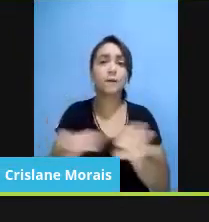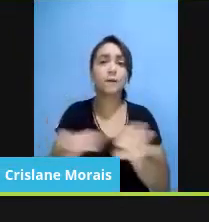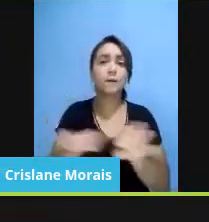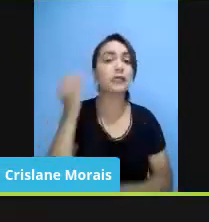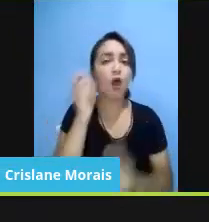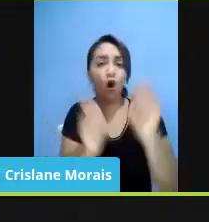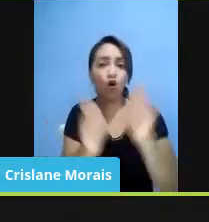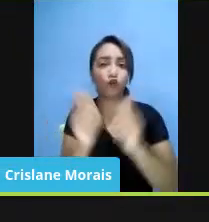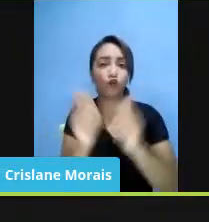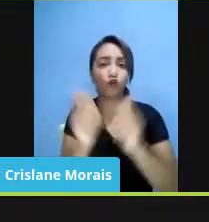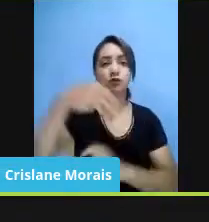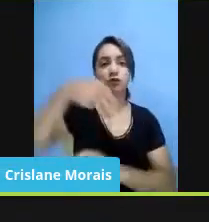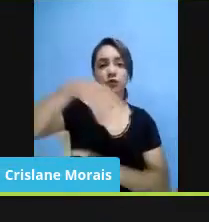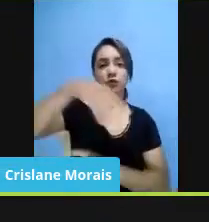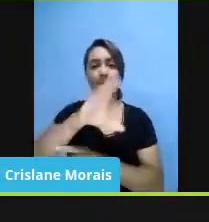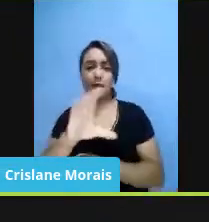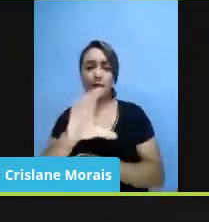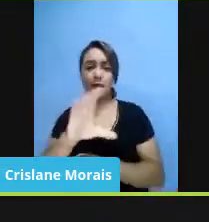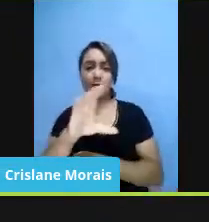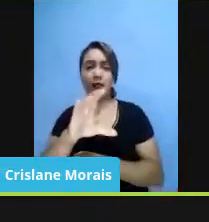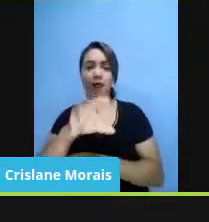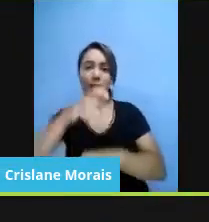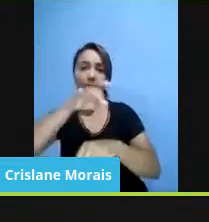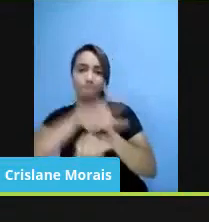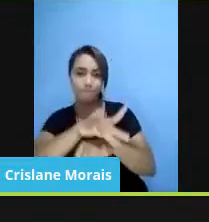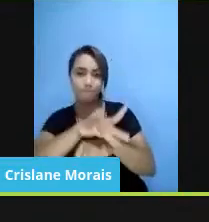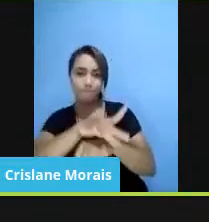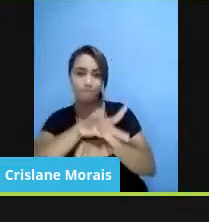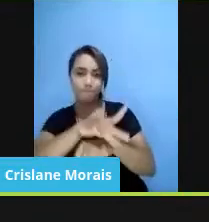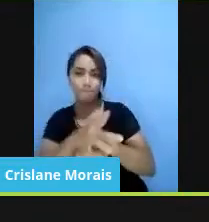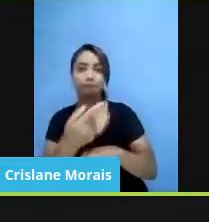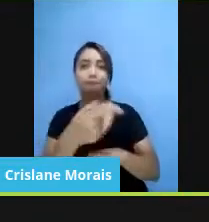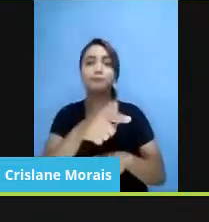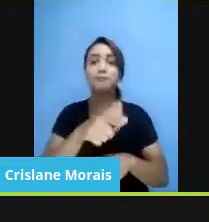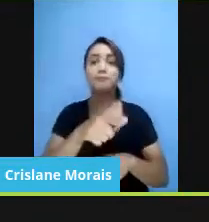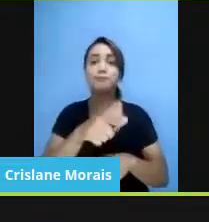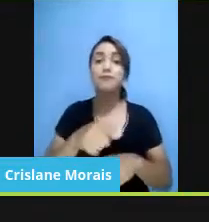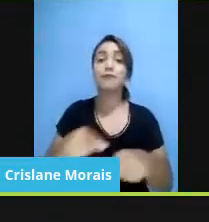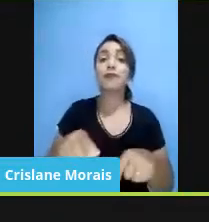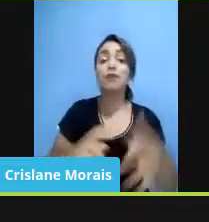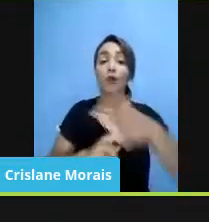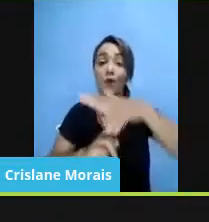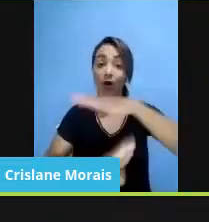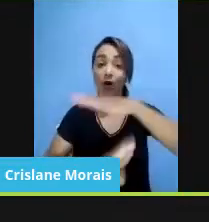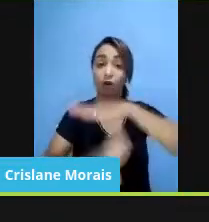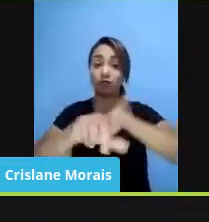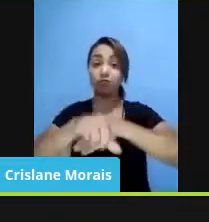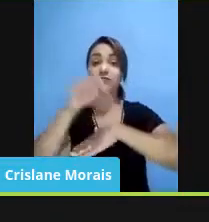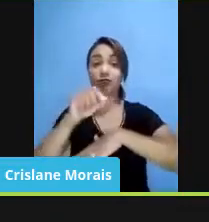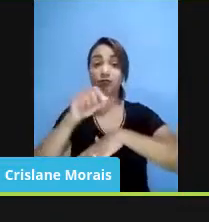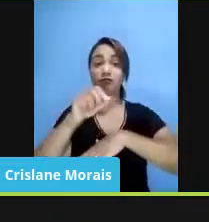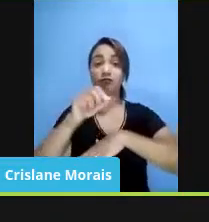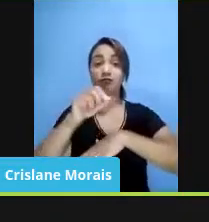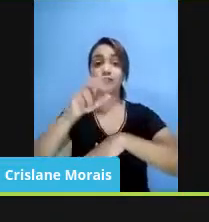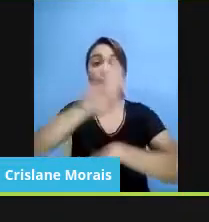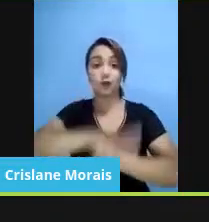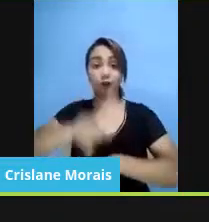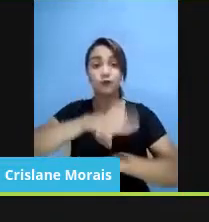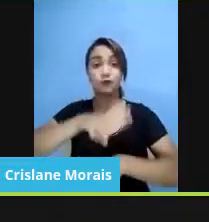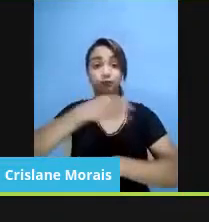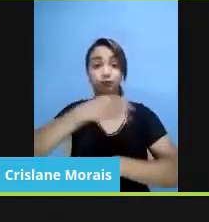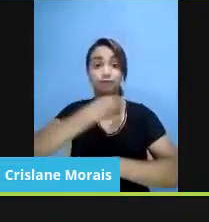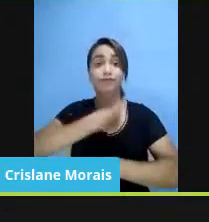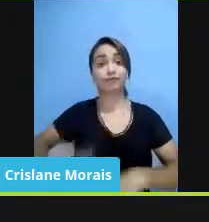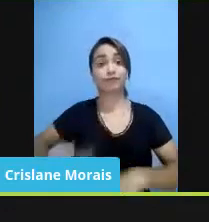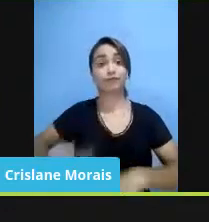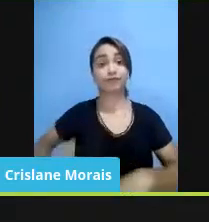MEC pelas indicações aí dos reitores das instituições públicas de ensino? É, tudo